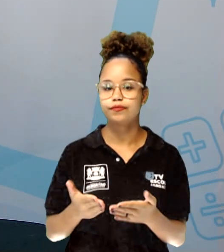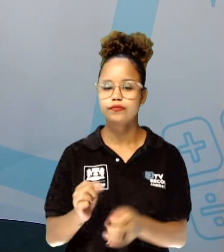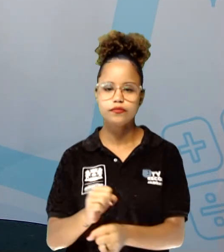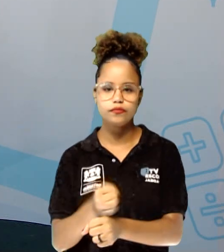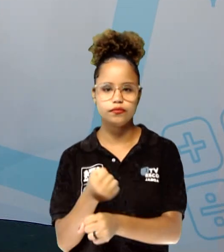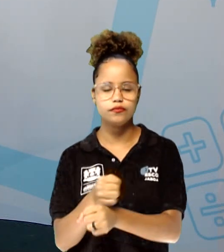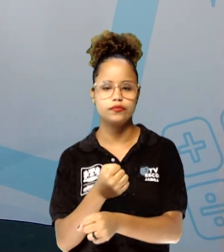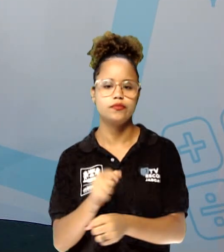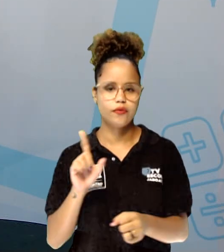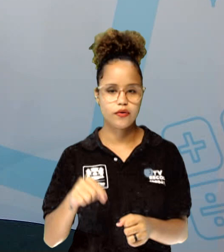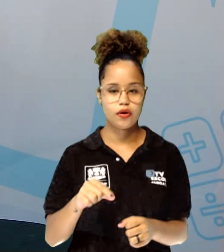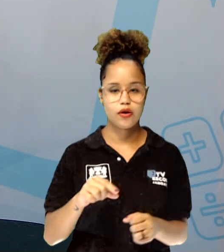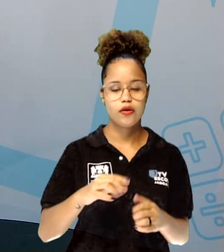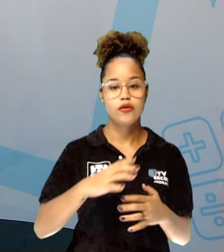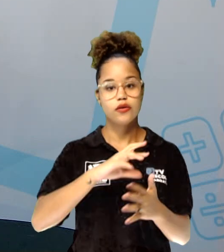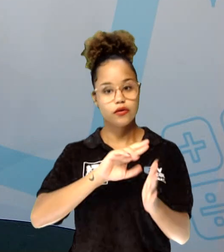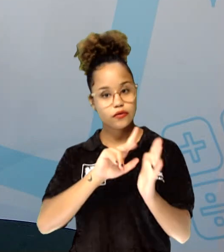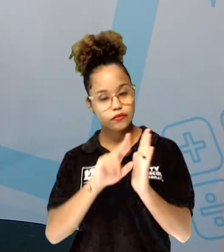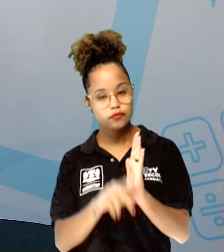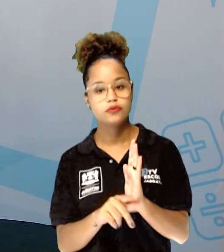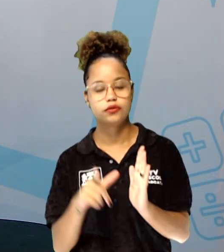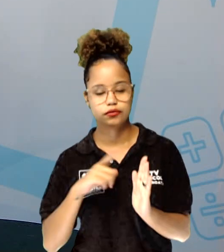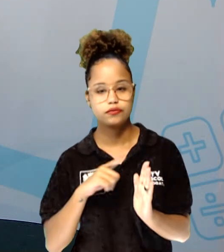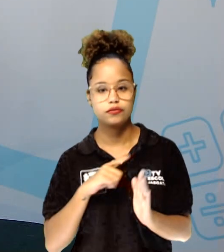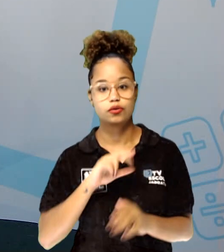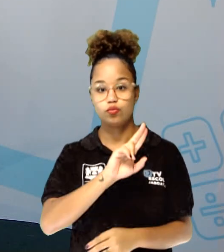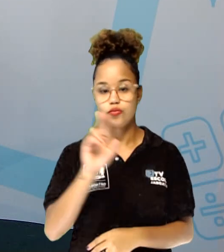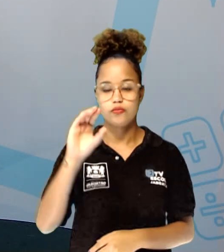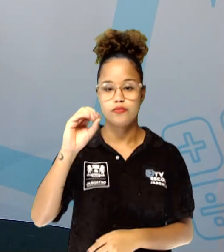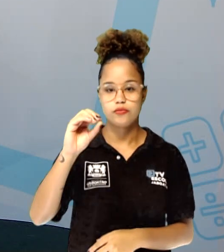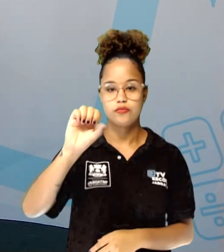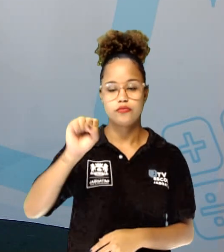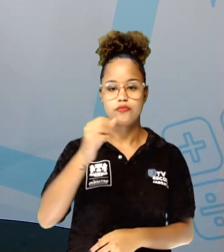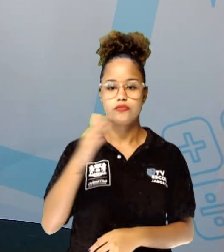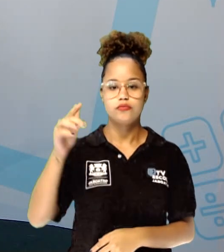que fazem parte dessa coleção. Que se chama Os Quintais. Tá certo?